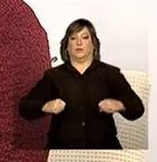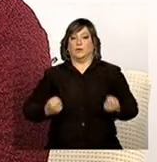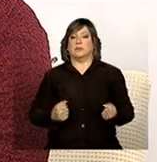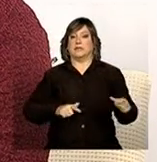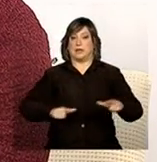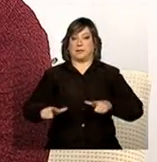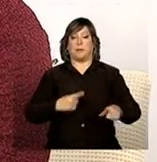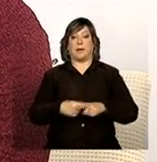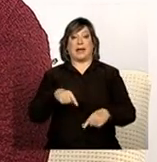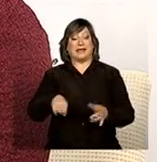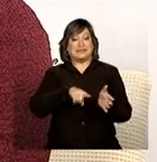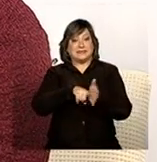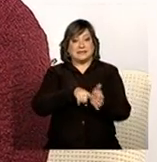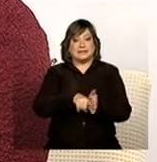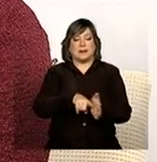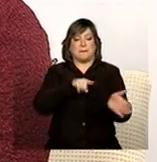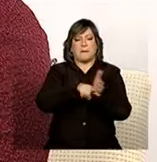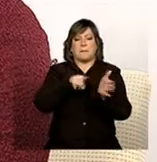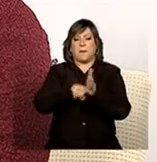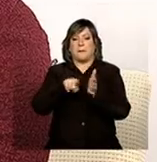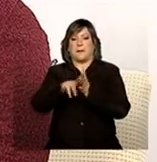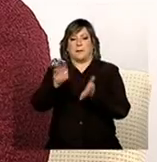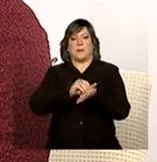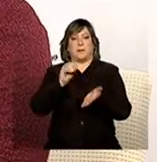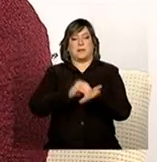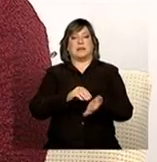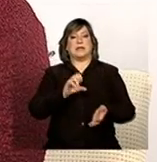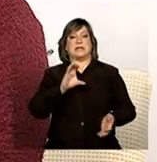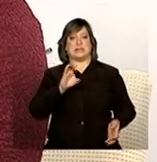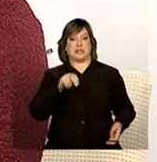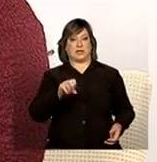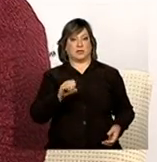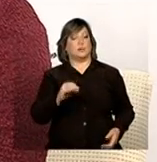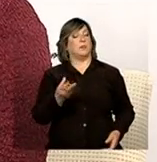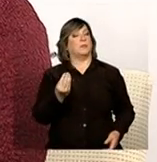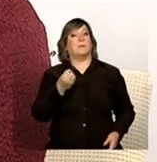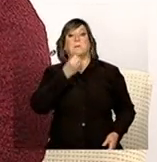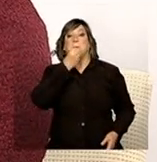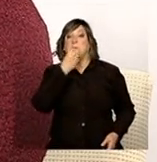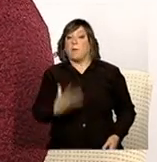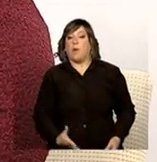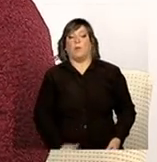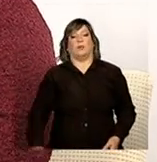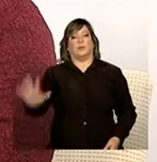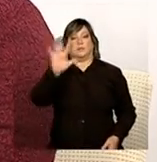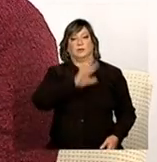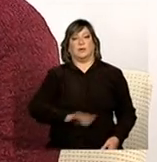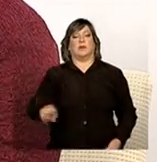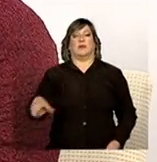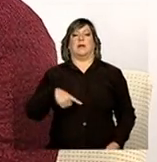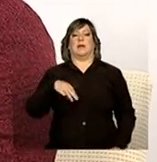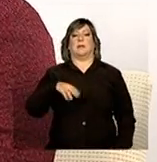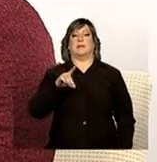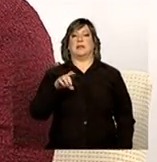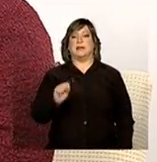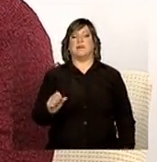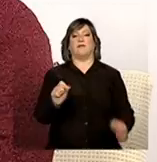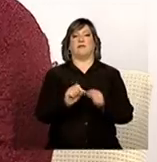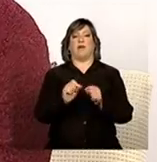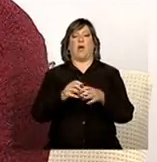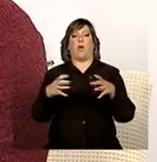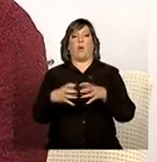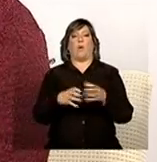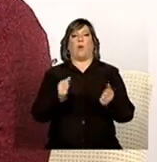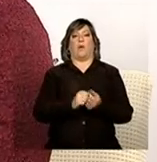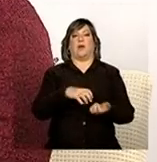o censo, ele é um sucesso nacional, viu, Adriana? Do esforço que o Ministério faz com as equipes estaduais,